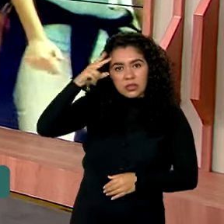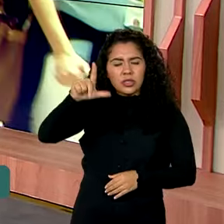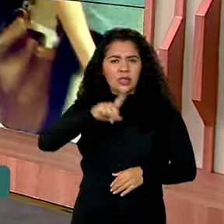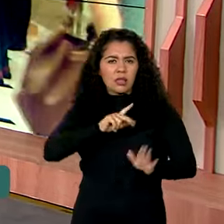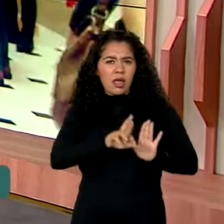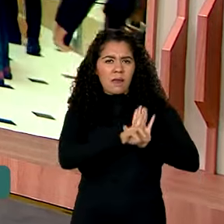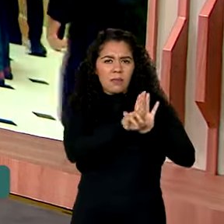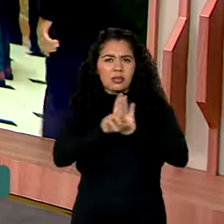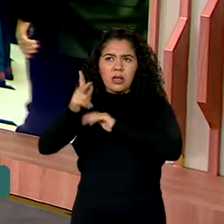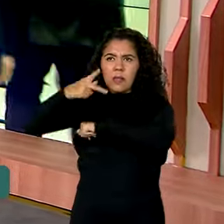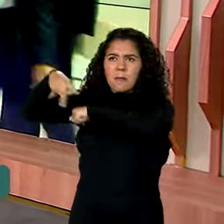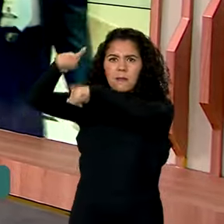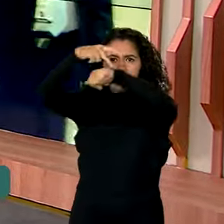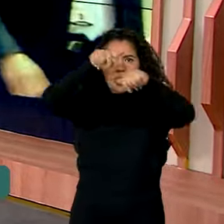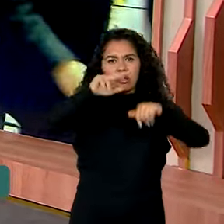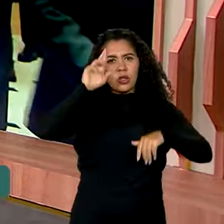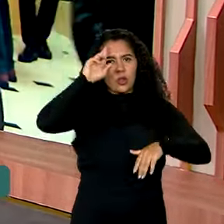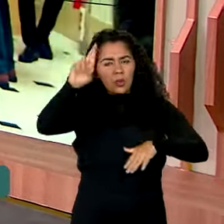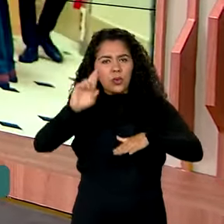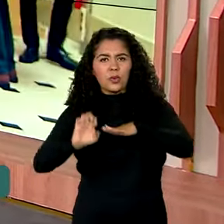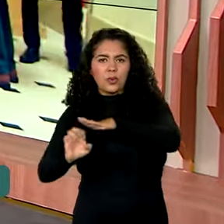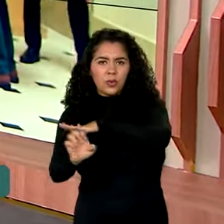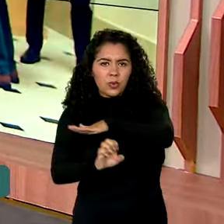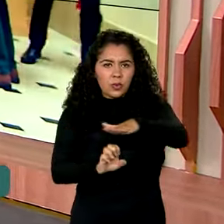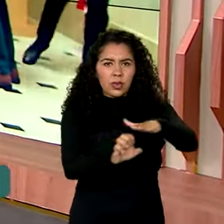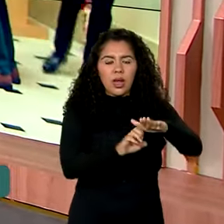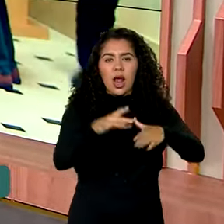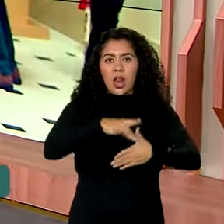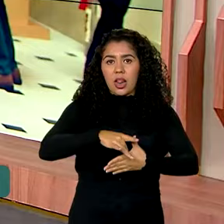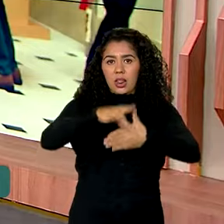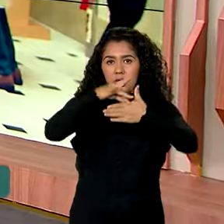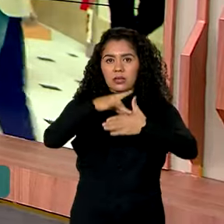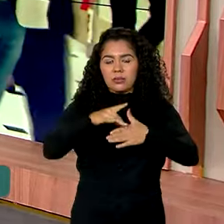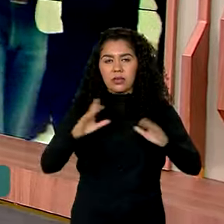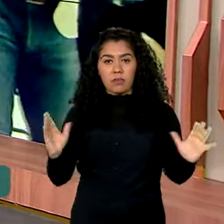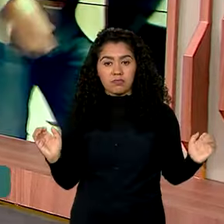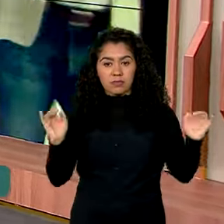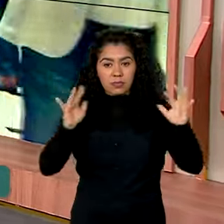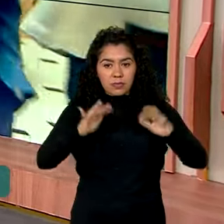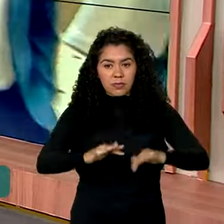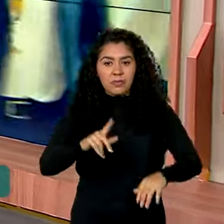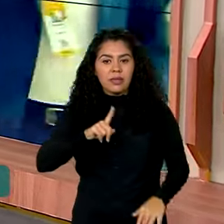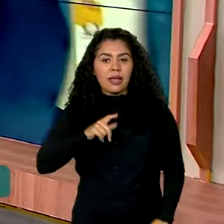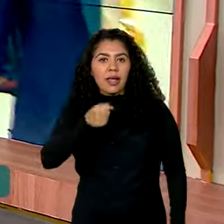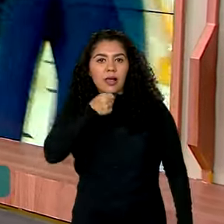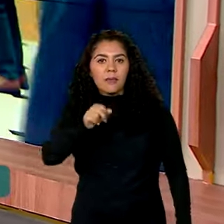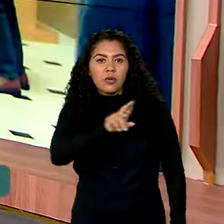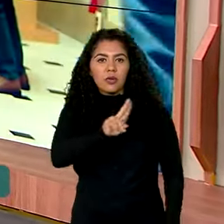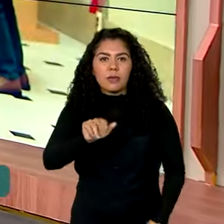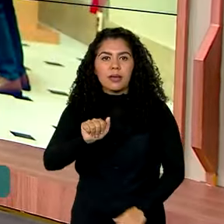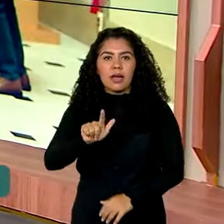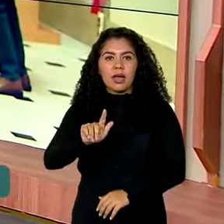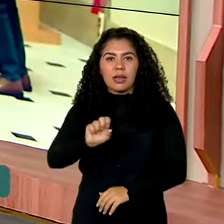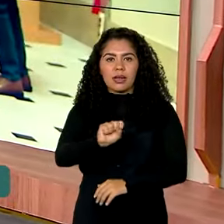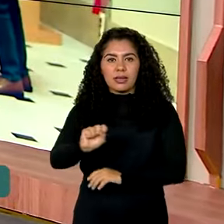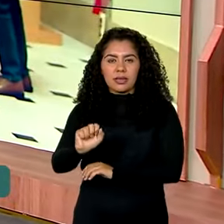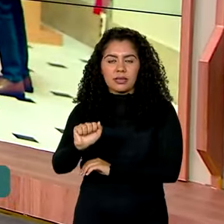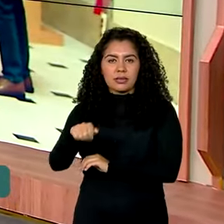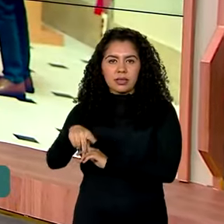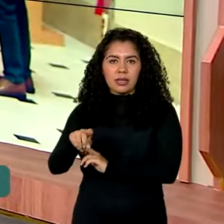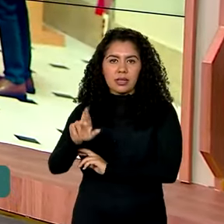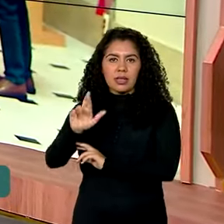investidores, líderes empresariais. Quem está lá ao vivo é a Alessandra Lago, que tem as informações para a gente. Bom dia, Alessandra.